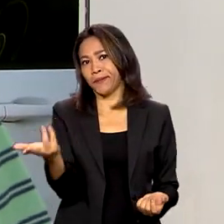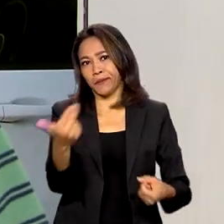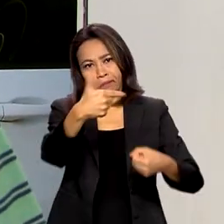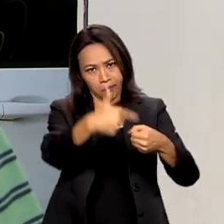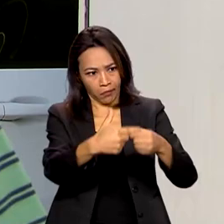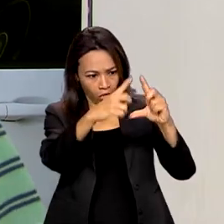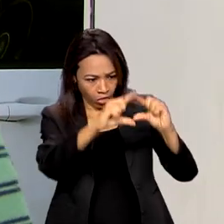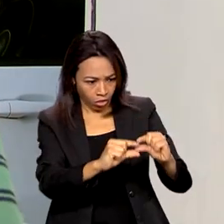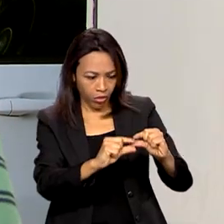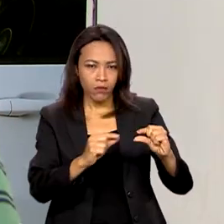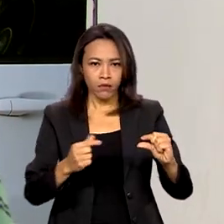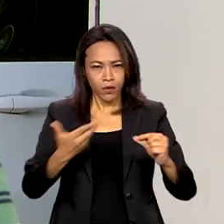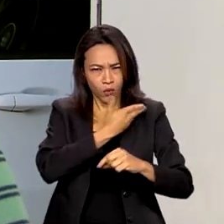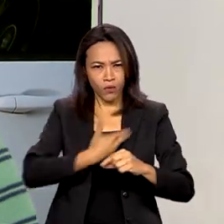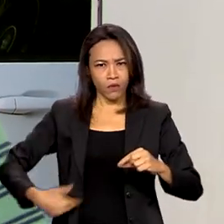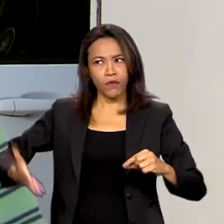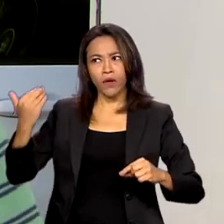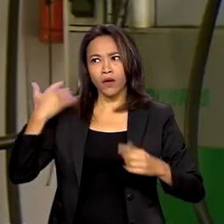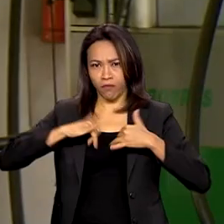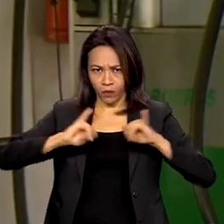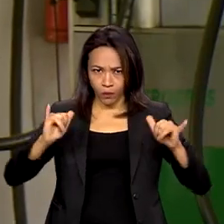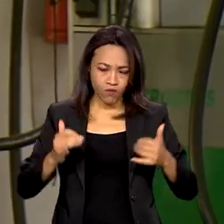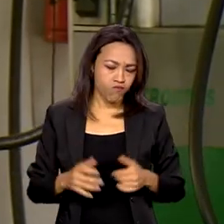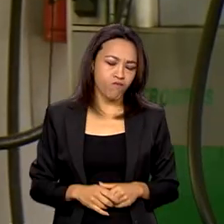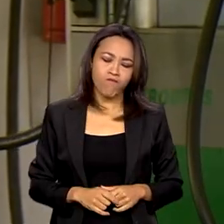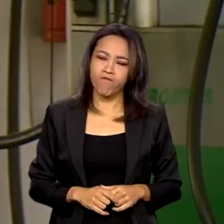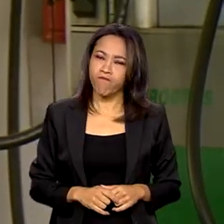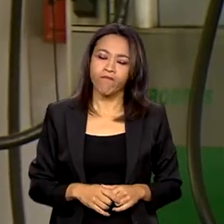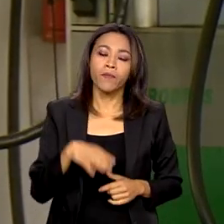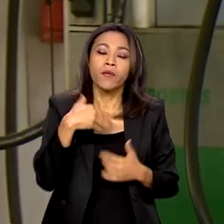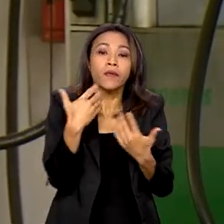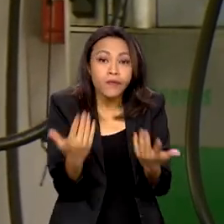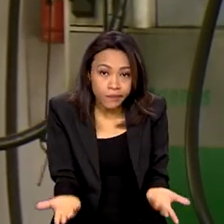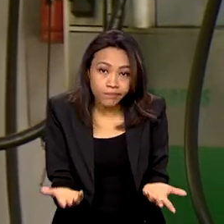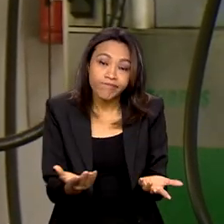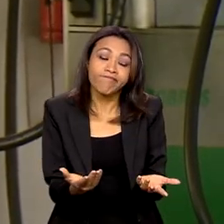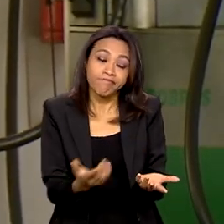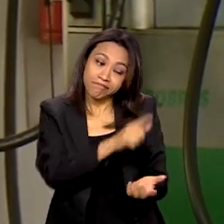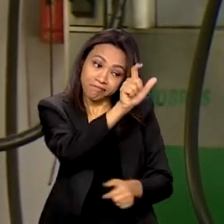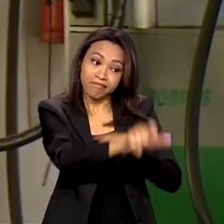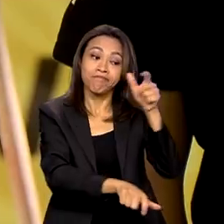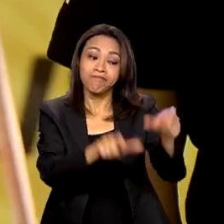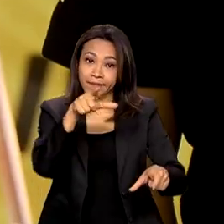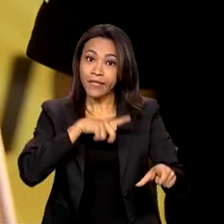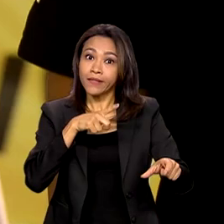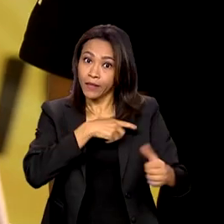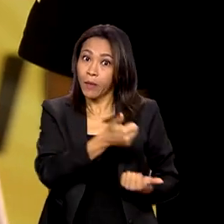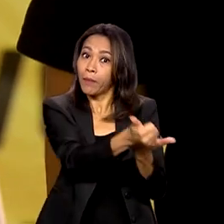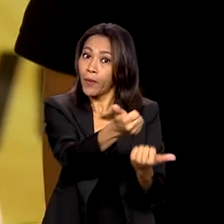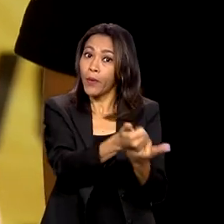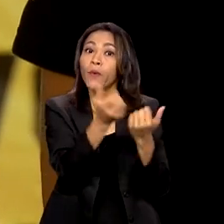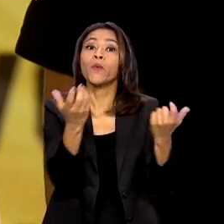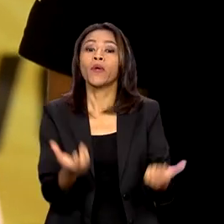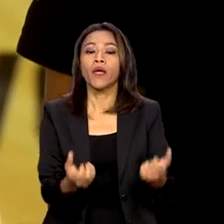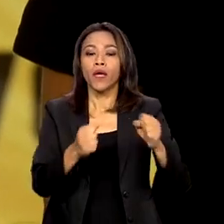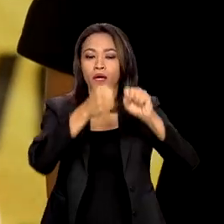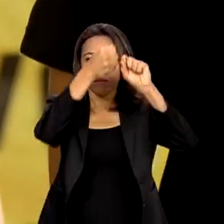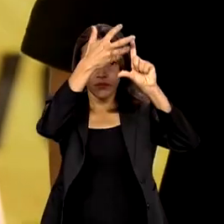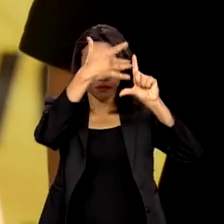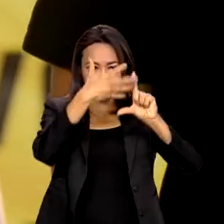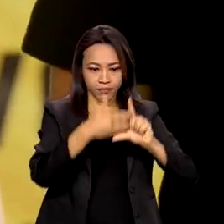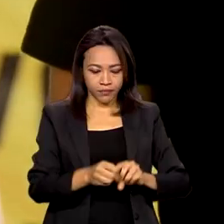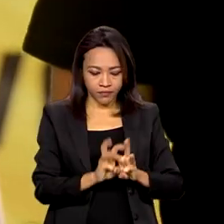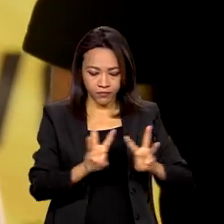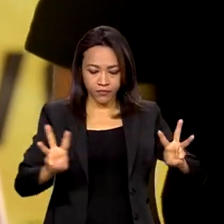diminuição que o governo decretou. É, e o consumidor tem um aliado. Um canal de denúncias onde